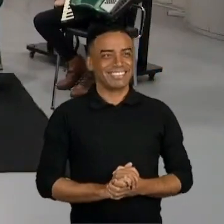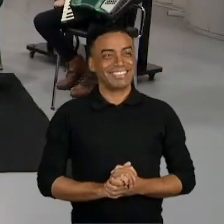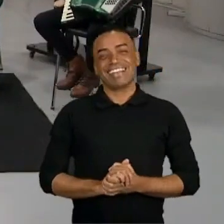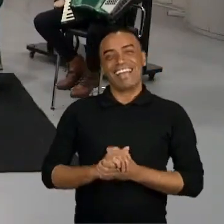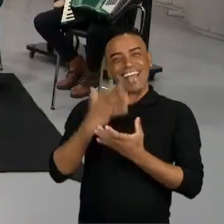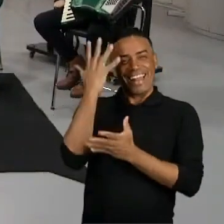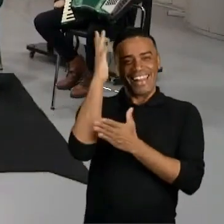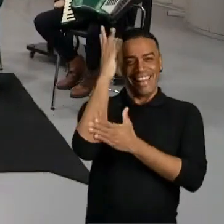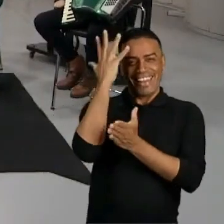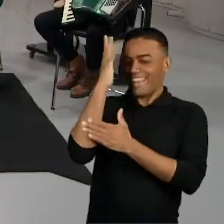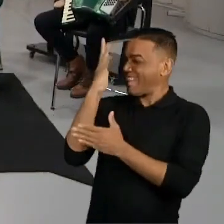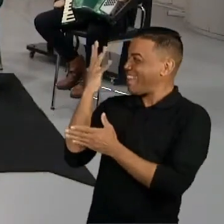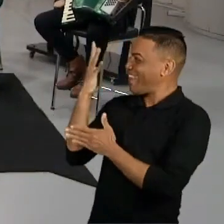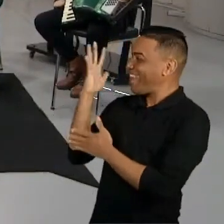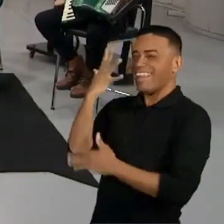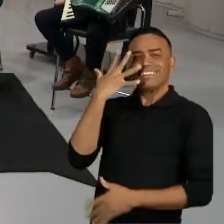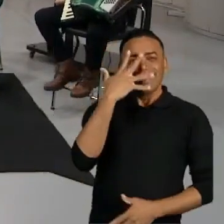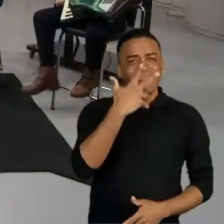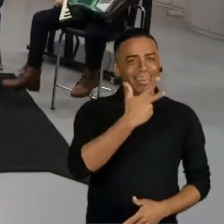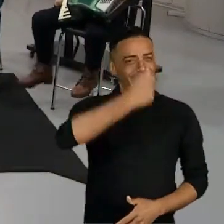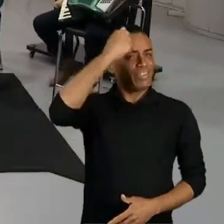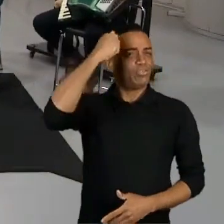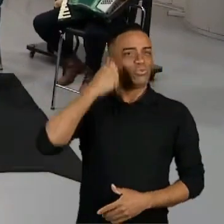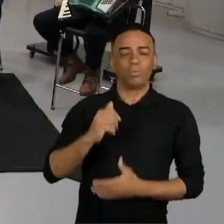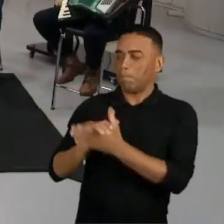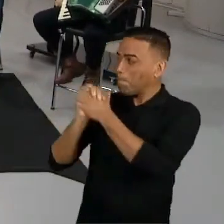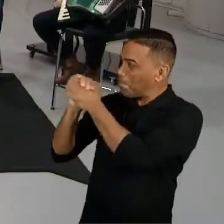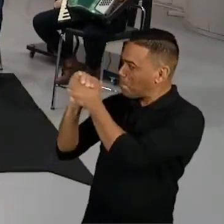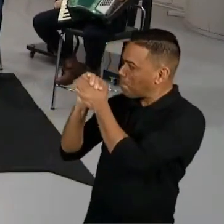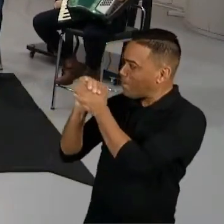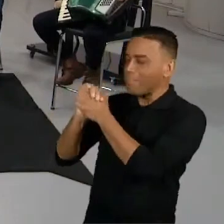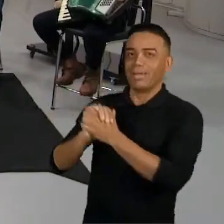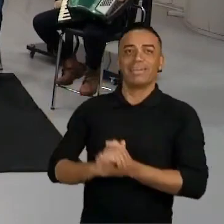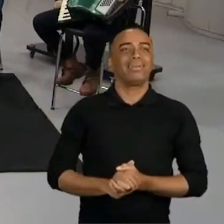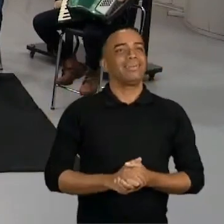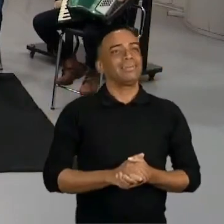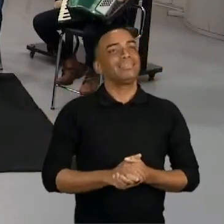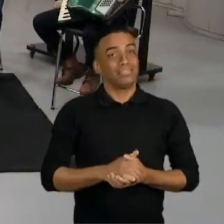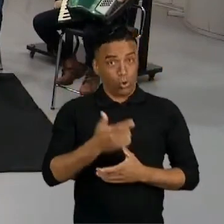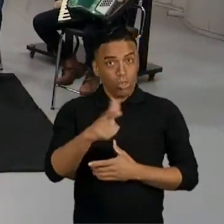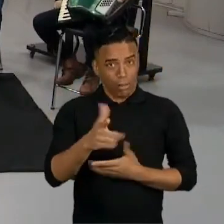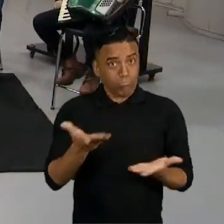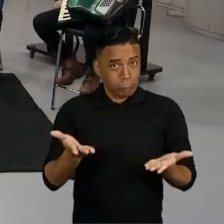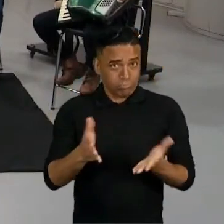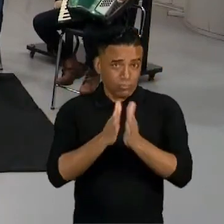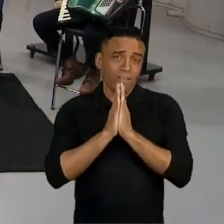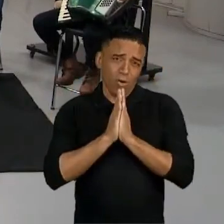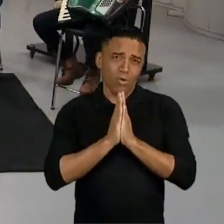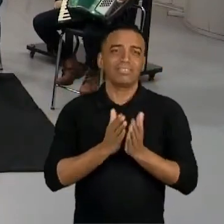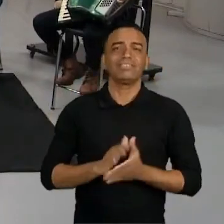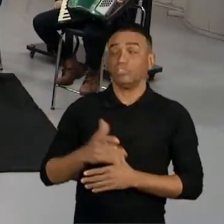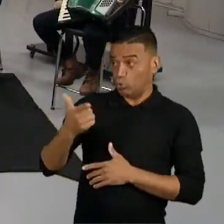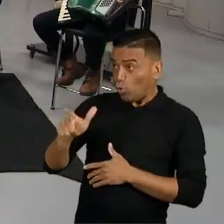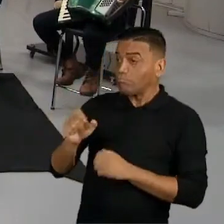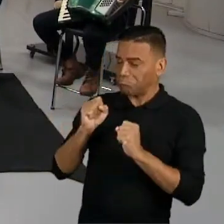Lindo demais. Tá de parabéns. Rosanã, mais uma pra gente? Mais uma. Por favor.